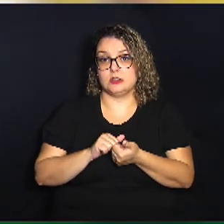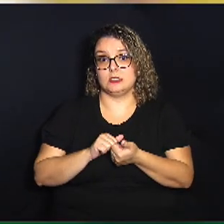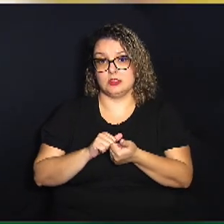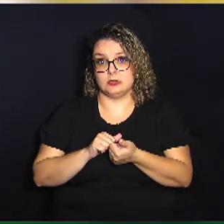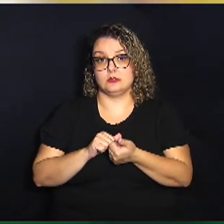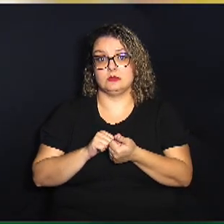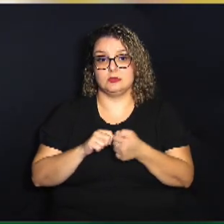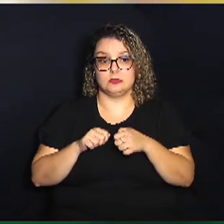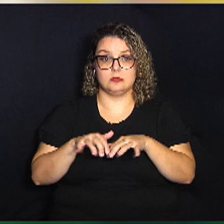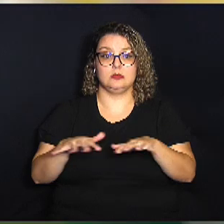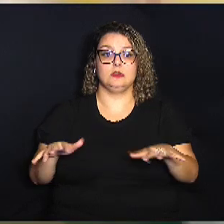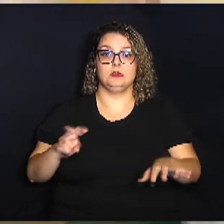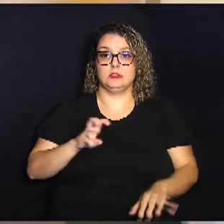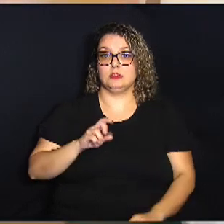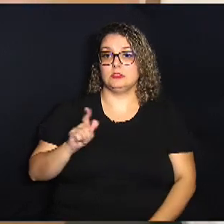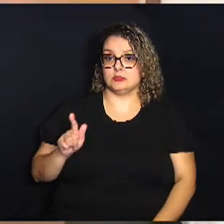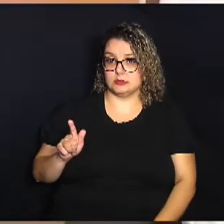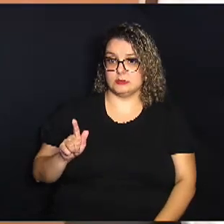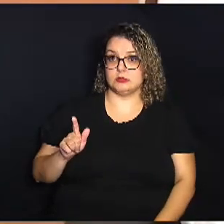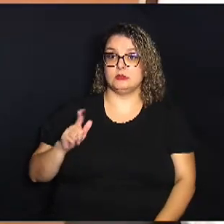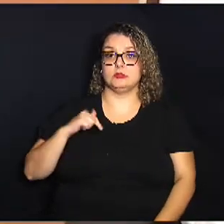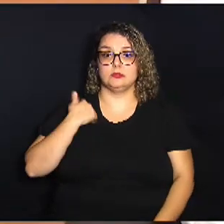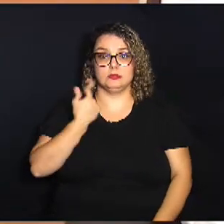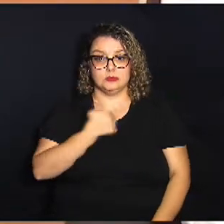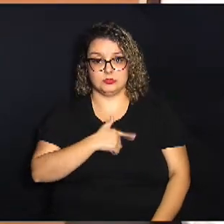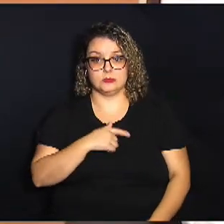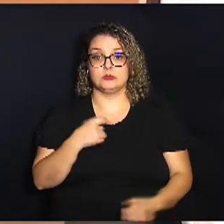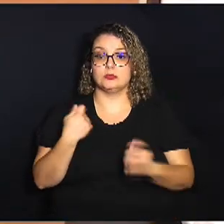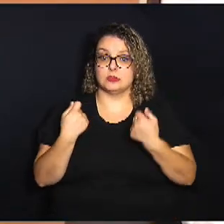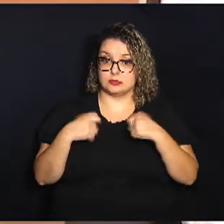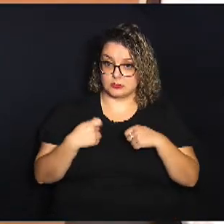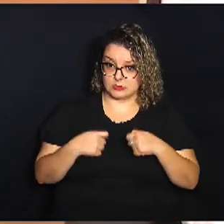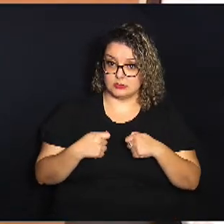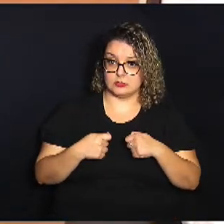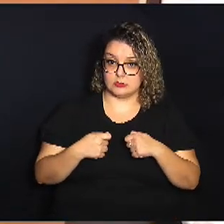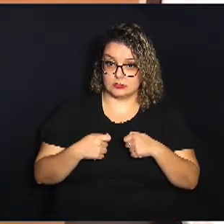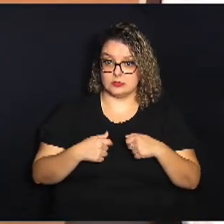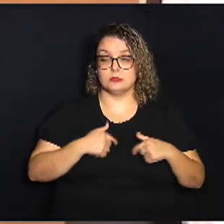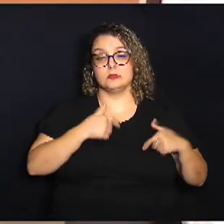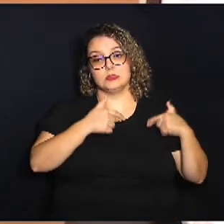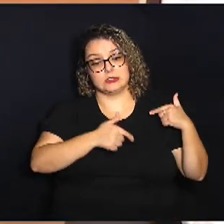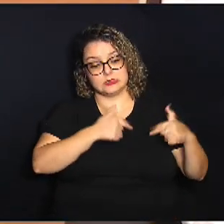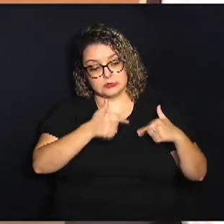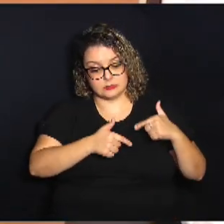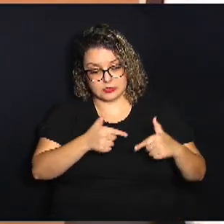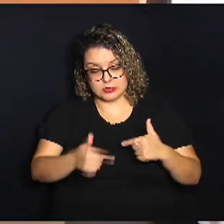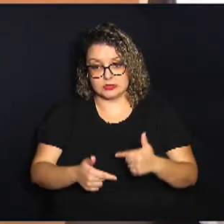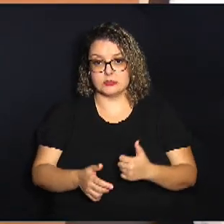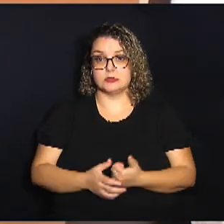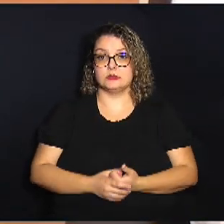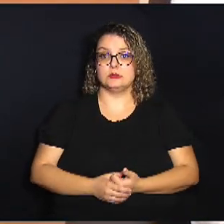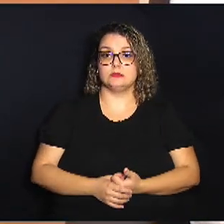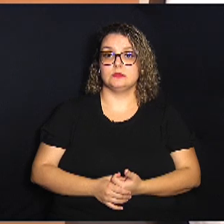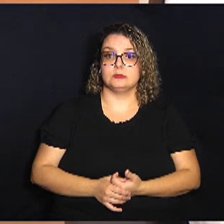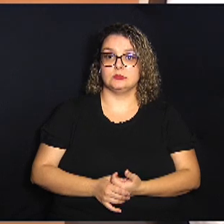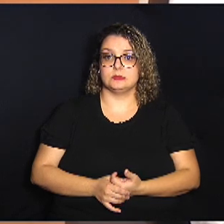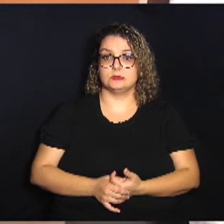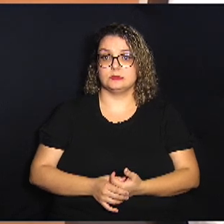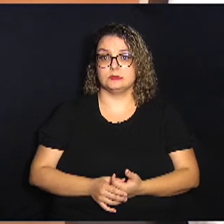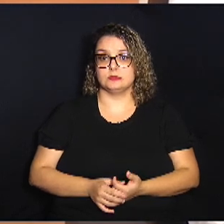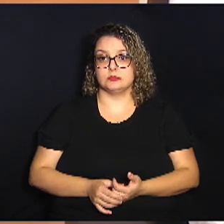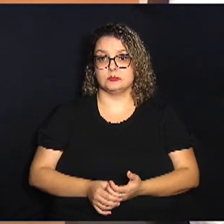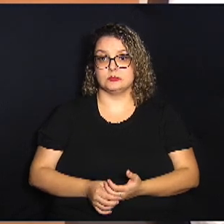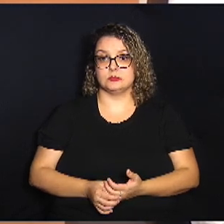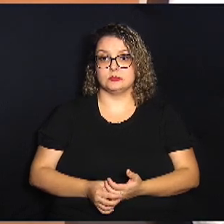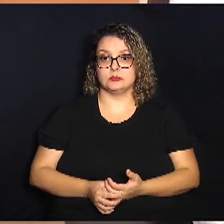transmissão 5G nós deveríamos seguir trabalhando com o